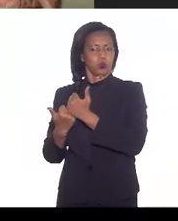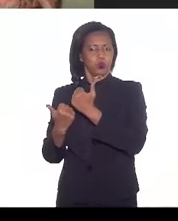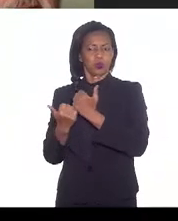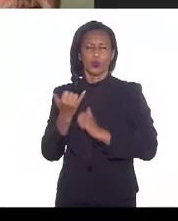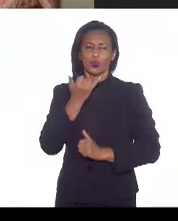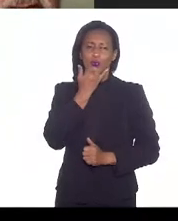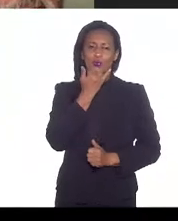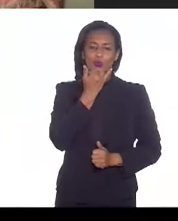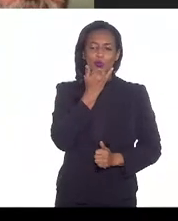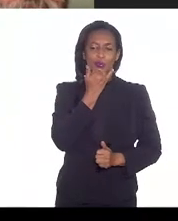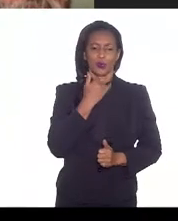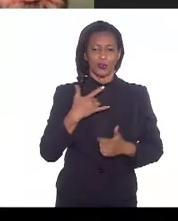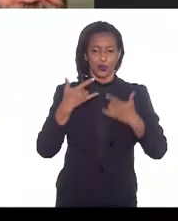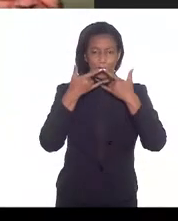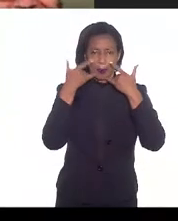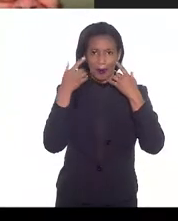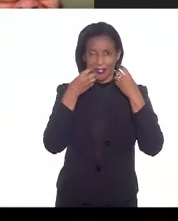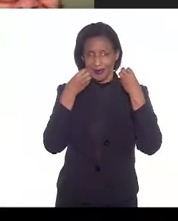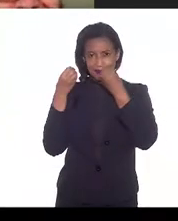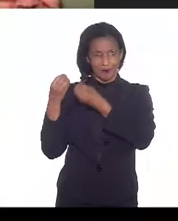Desculpa aí, que eu estava tirando aqui.